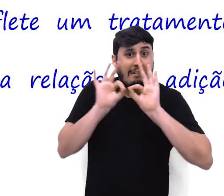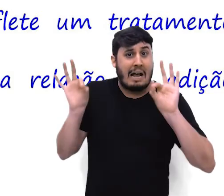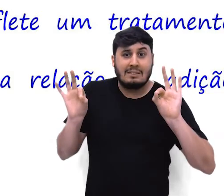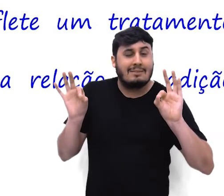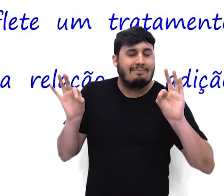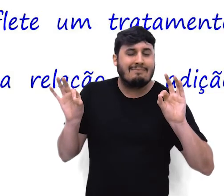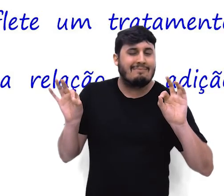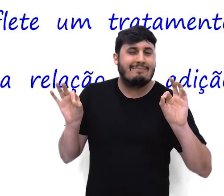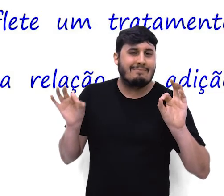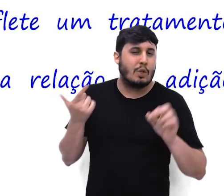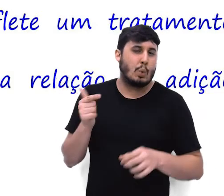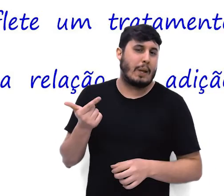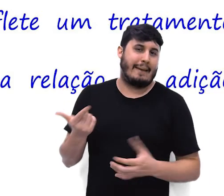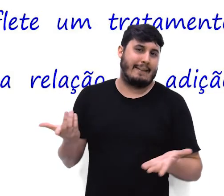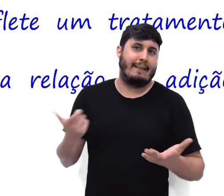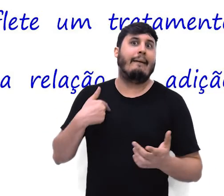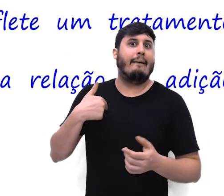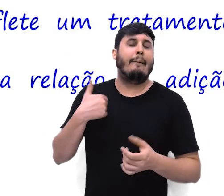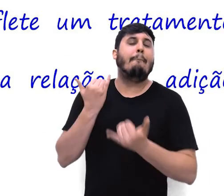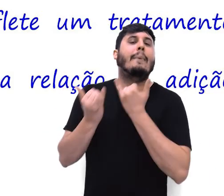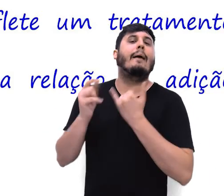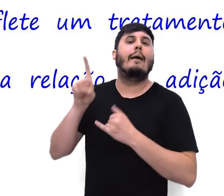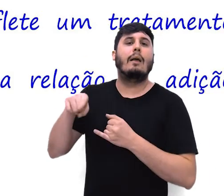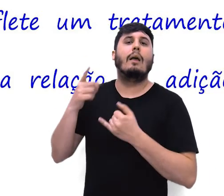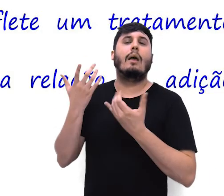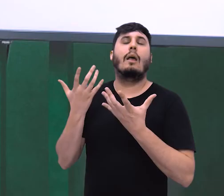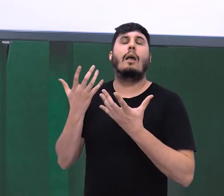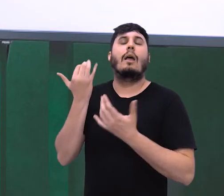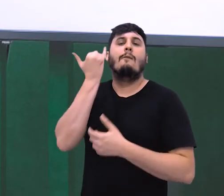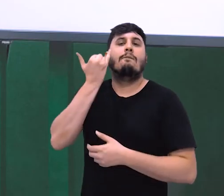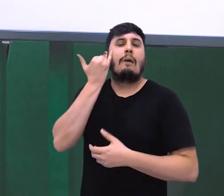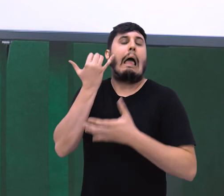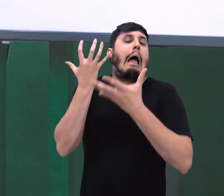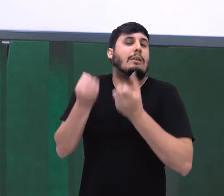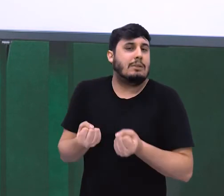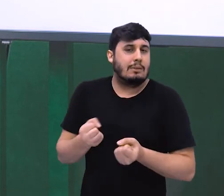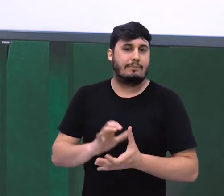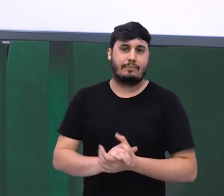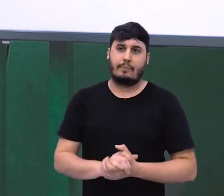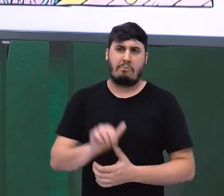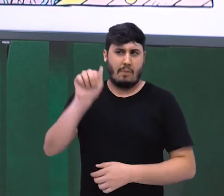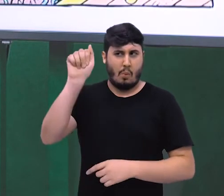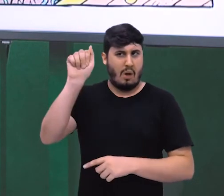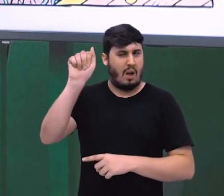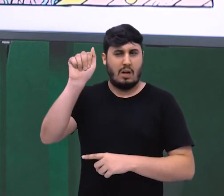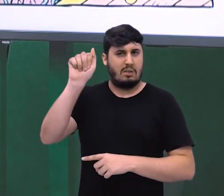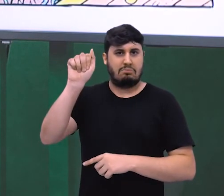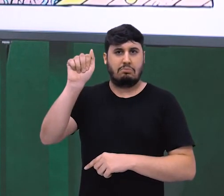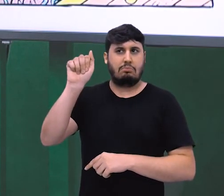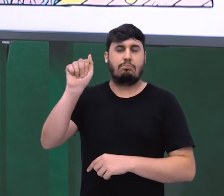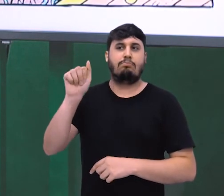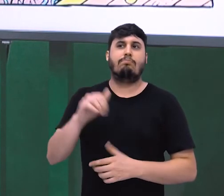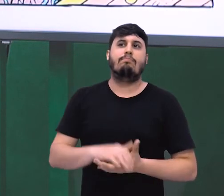gente fecha aqui na alternativa A. Vamos a mais uma questão.